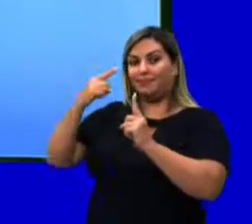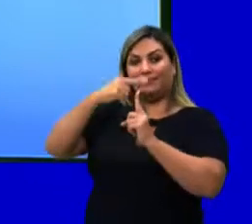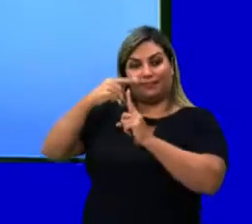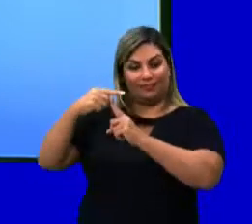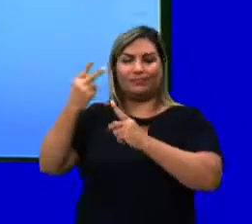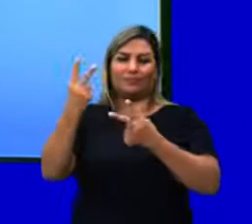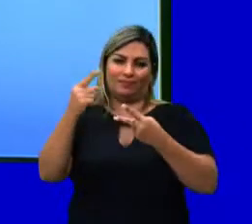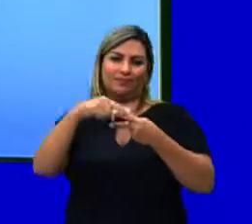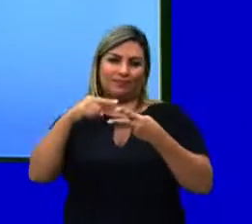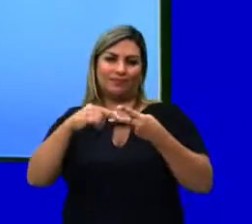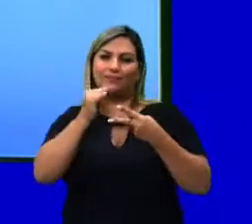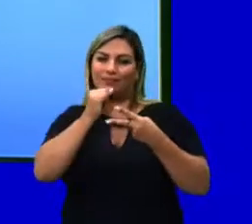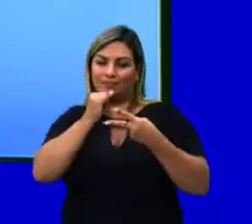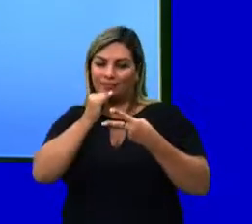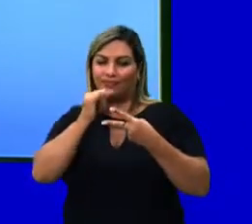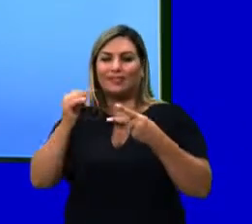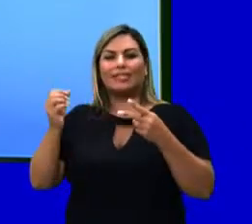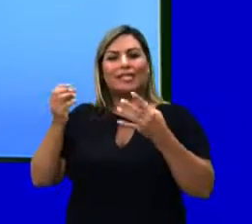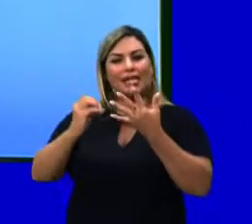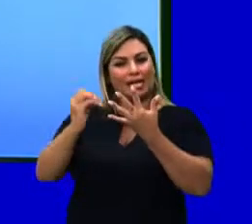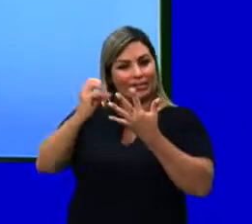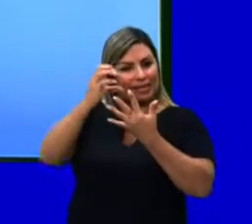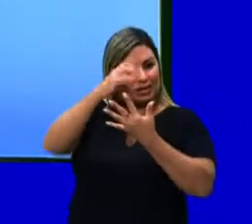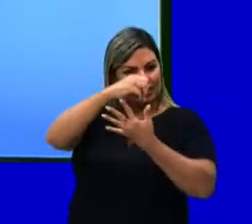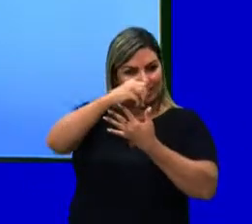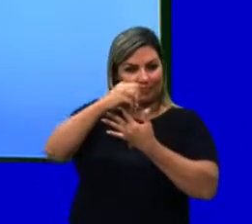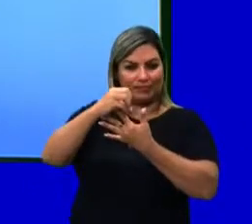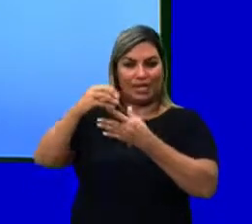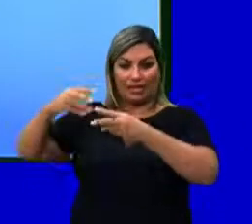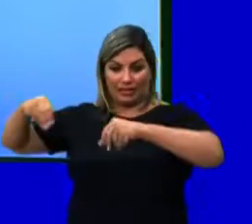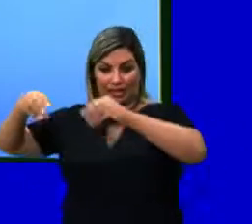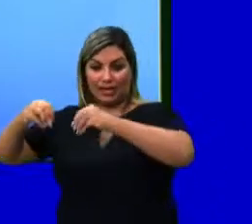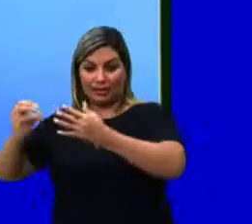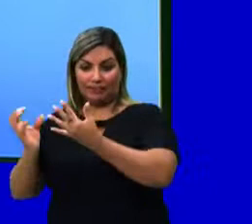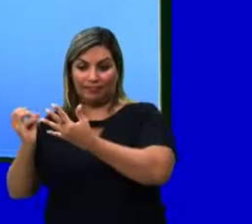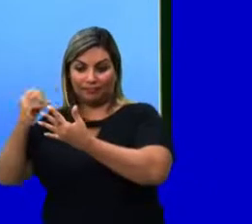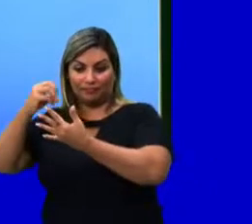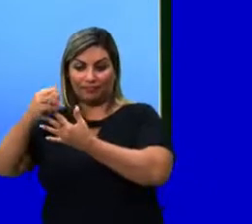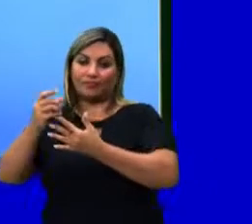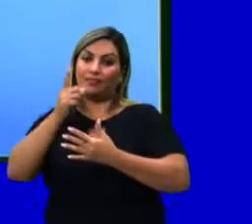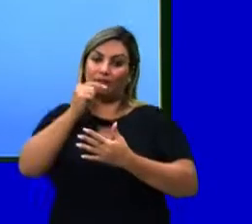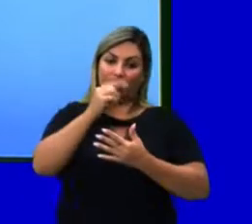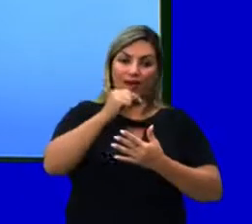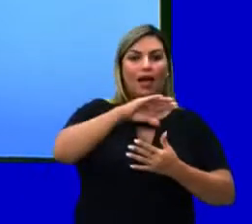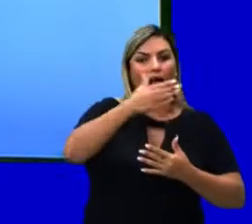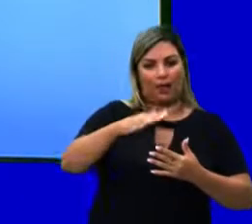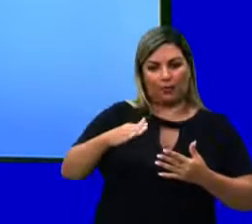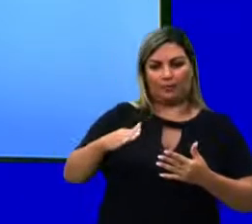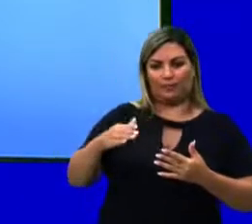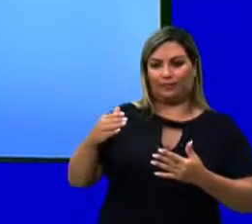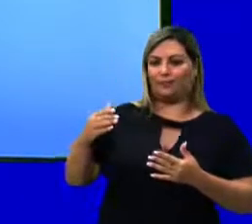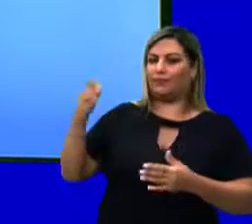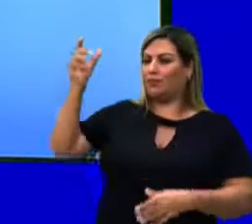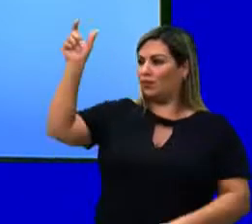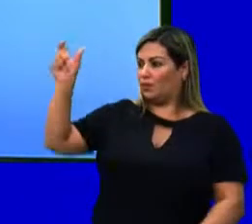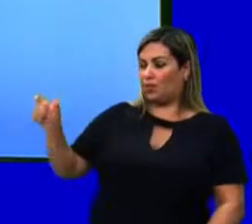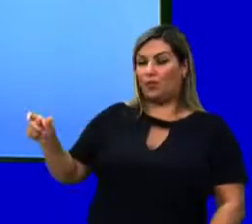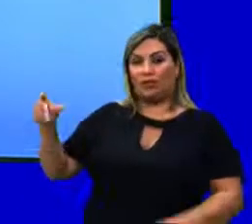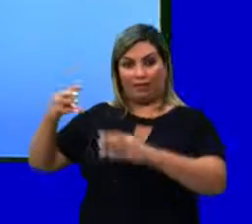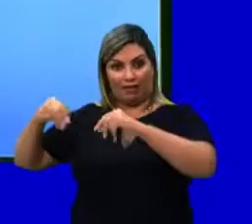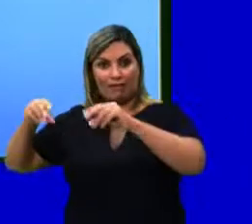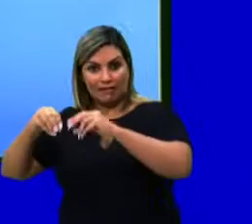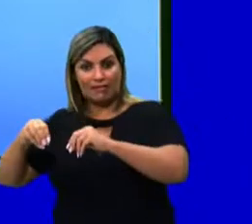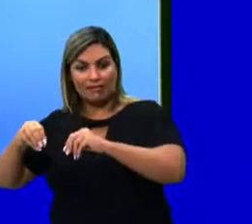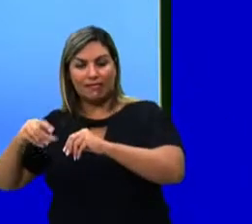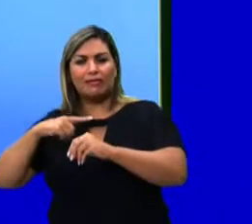dois tipos de exemplos de cadeia alimentar, uma terrestre e outra marinha. Numa cadeia alimentar terrestre,